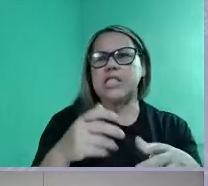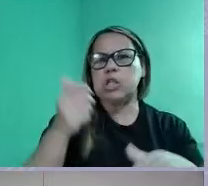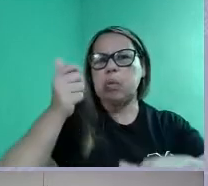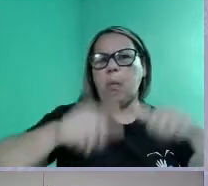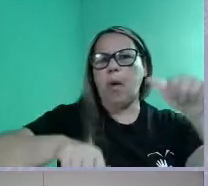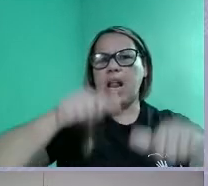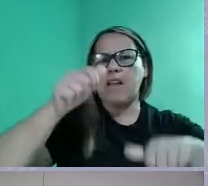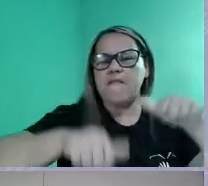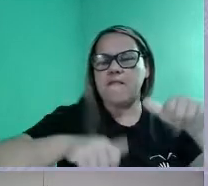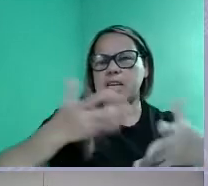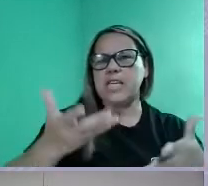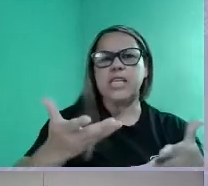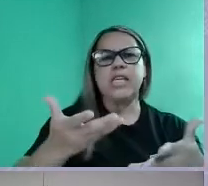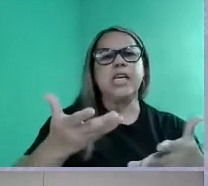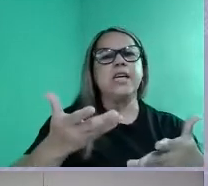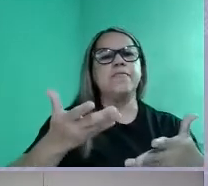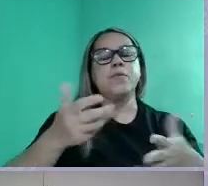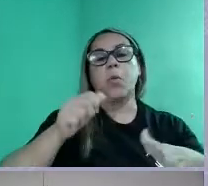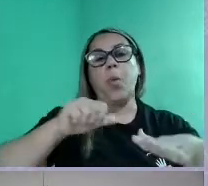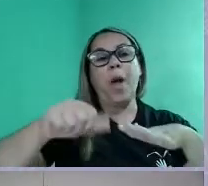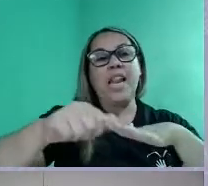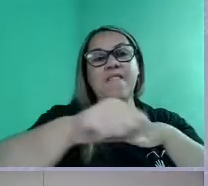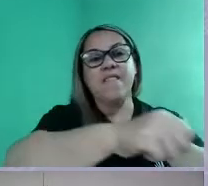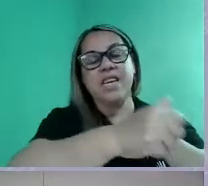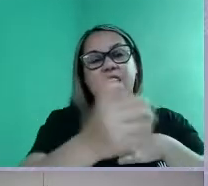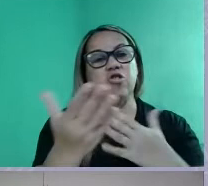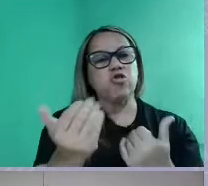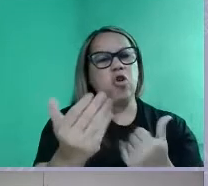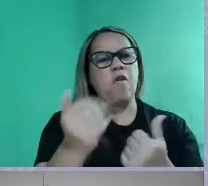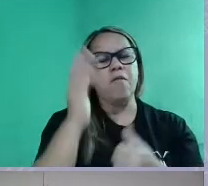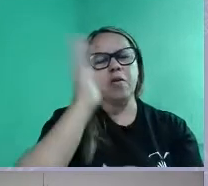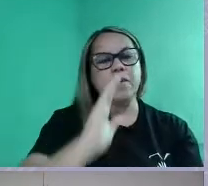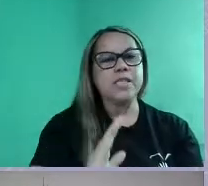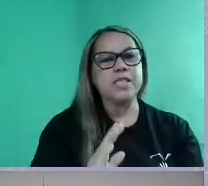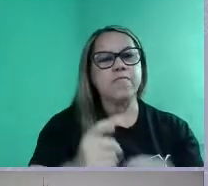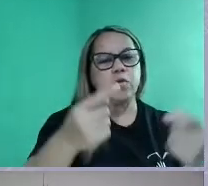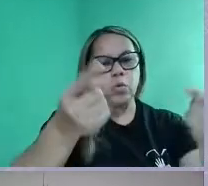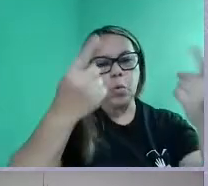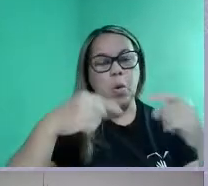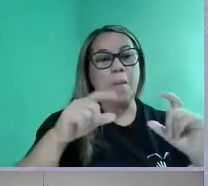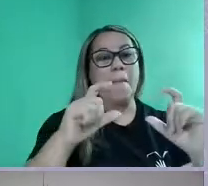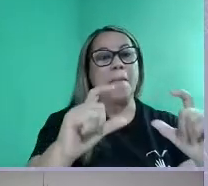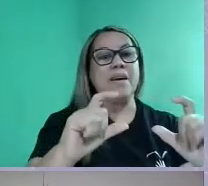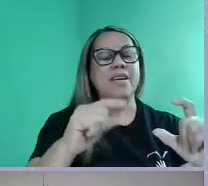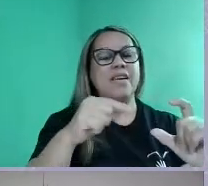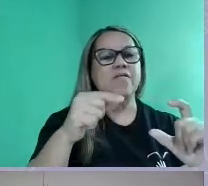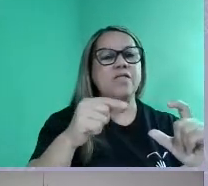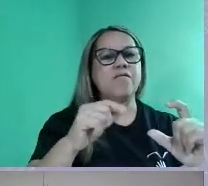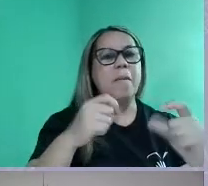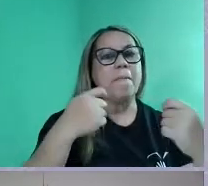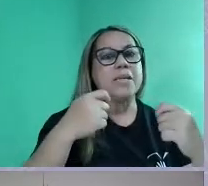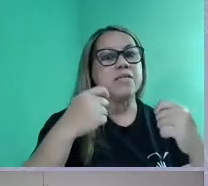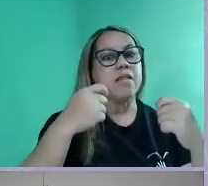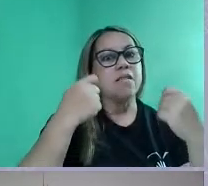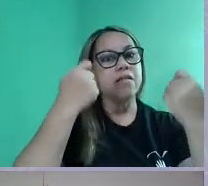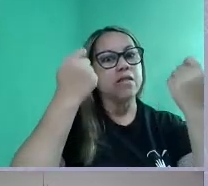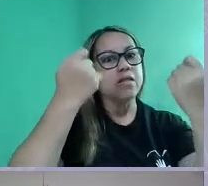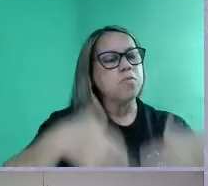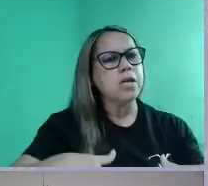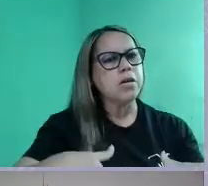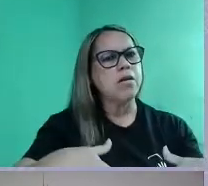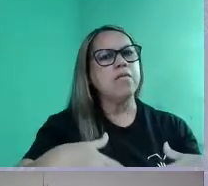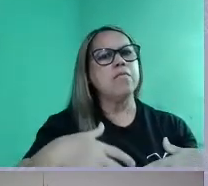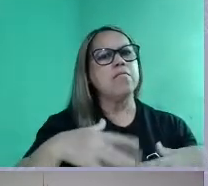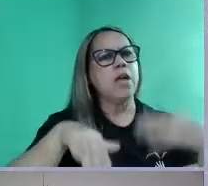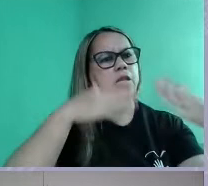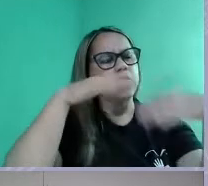jovens no Brasil, né? Você tem que, num parágrafo seguinte, desenvolver isso que você está falando, certo?